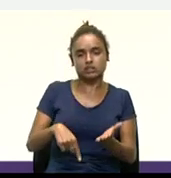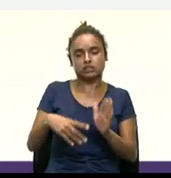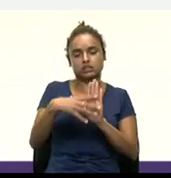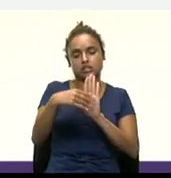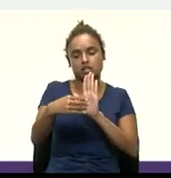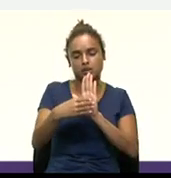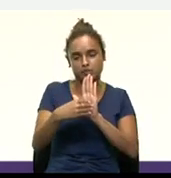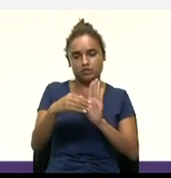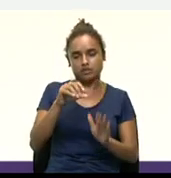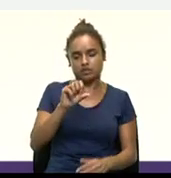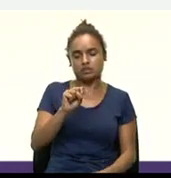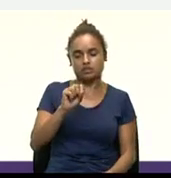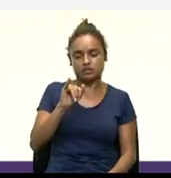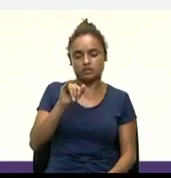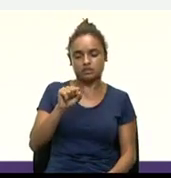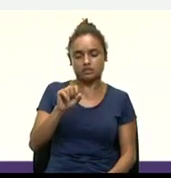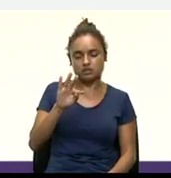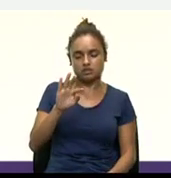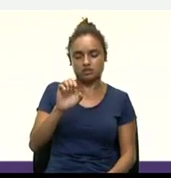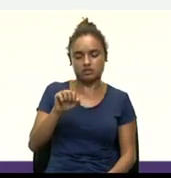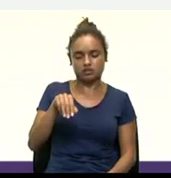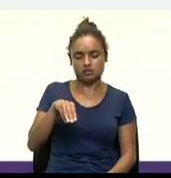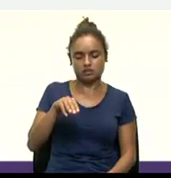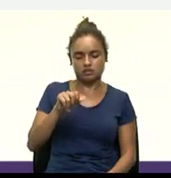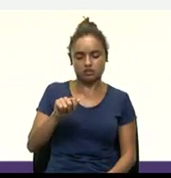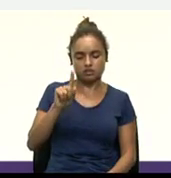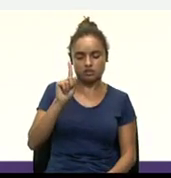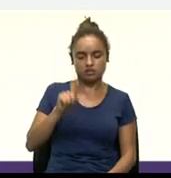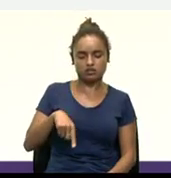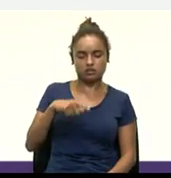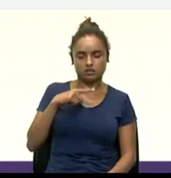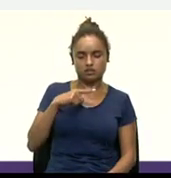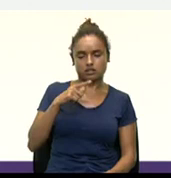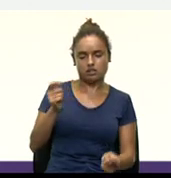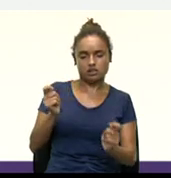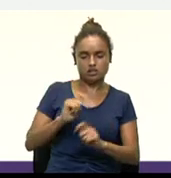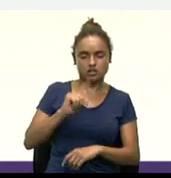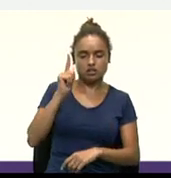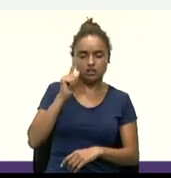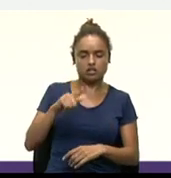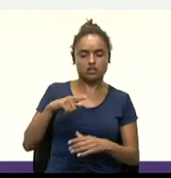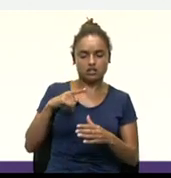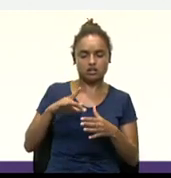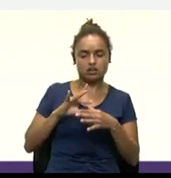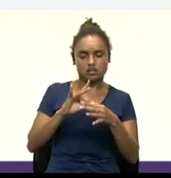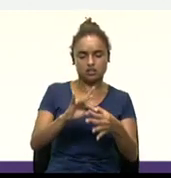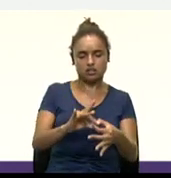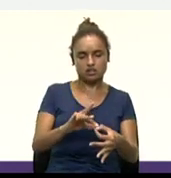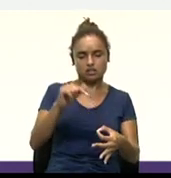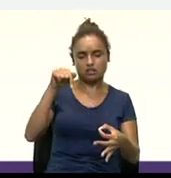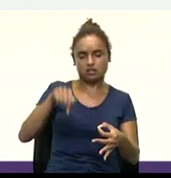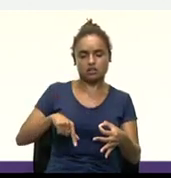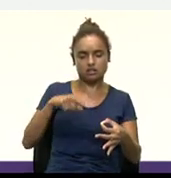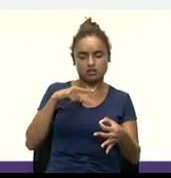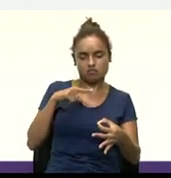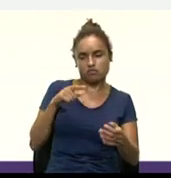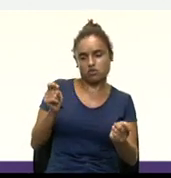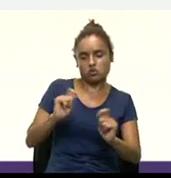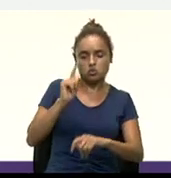também permite que as pessoas comum forneçam poder de processamento de dado à rede